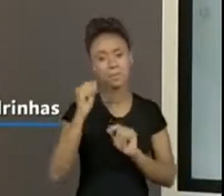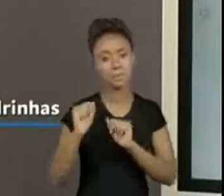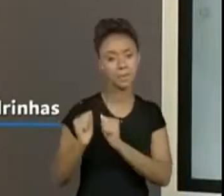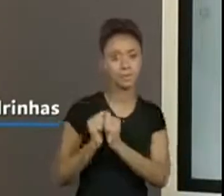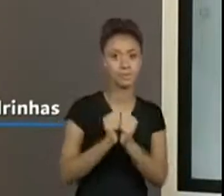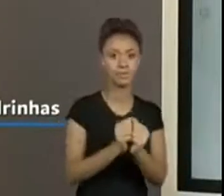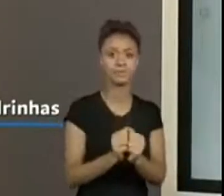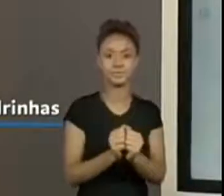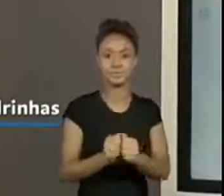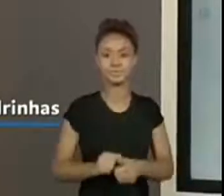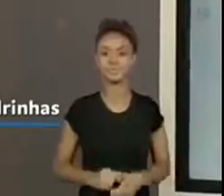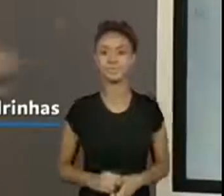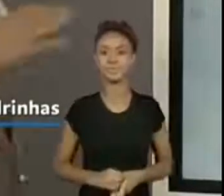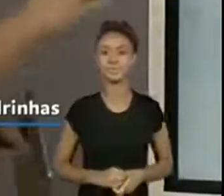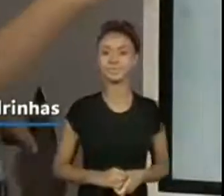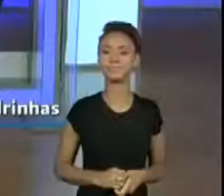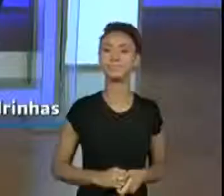sentido.